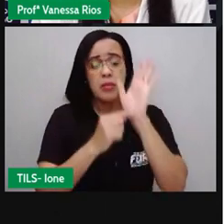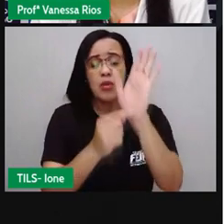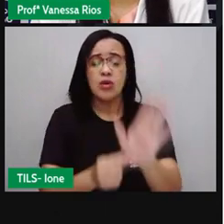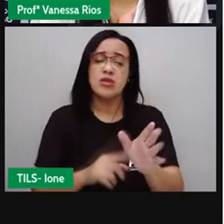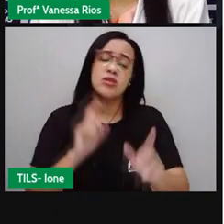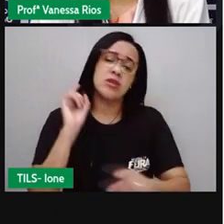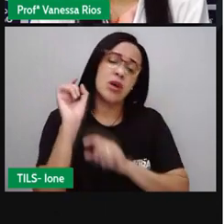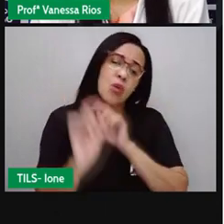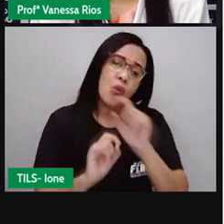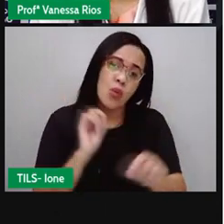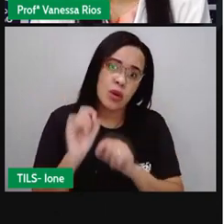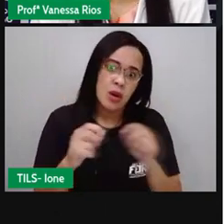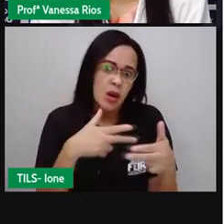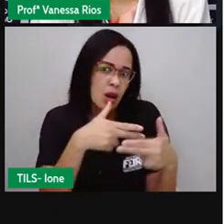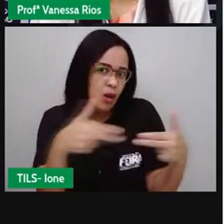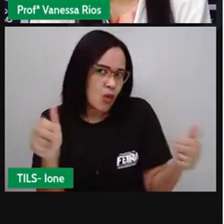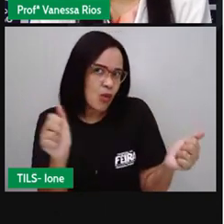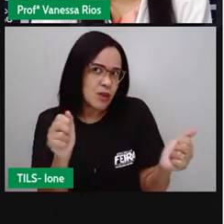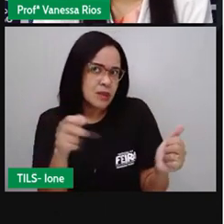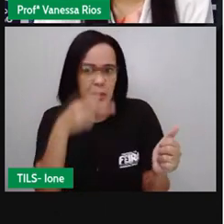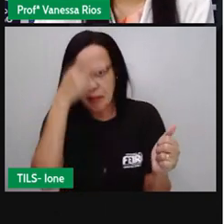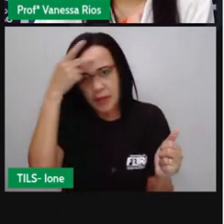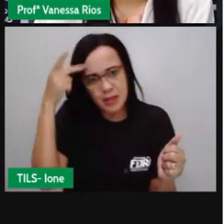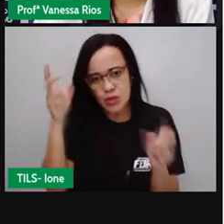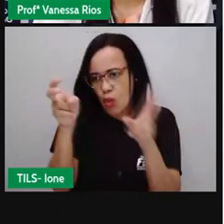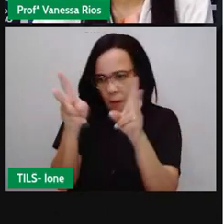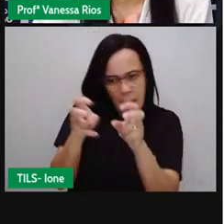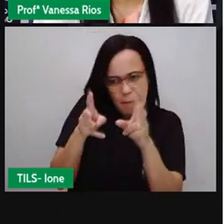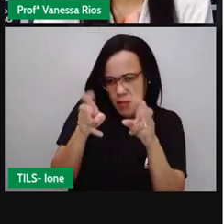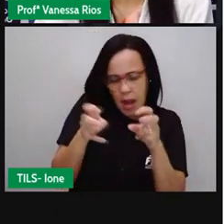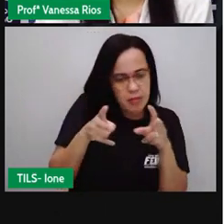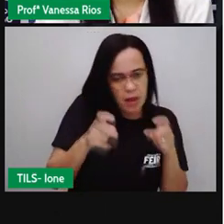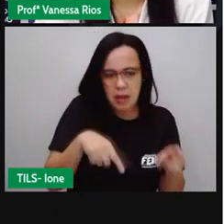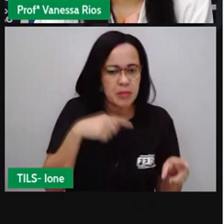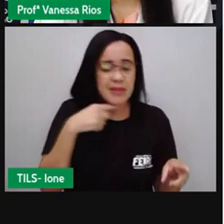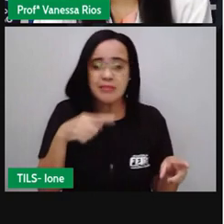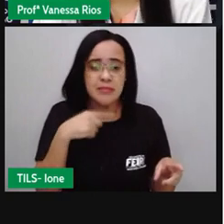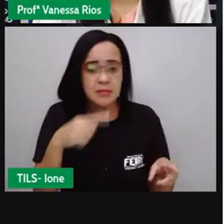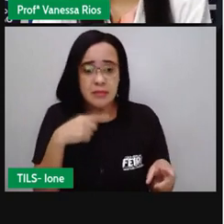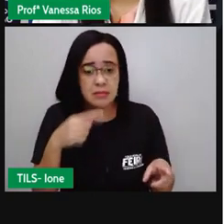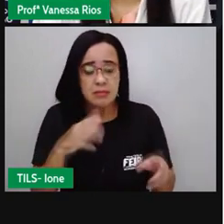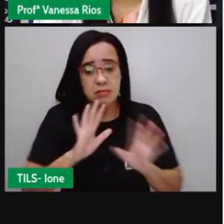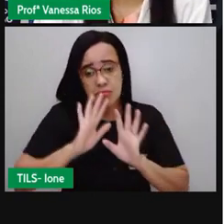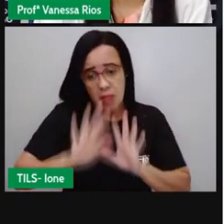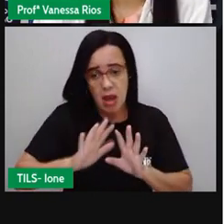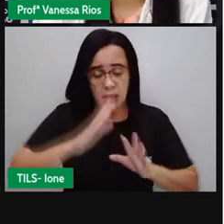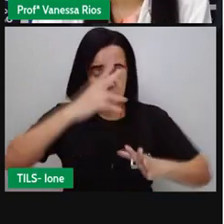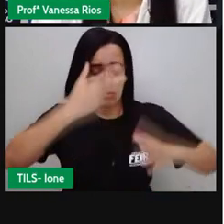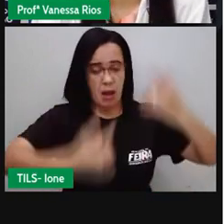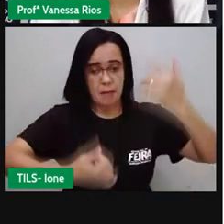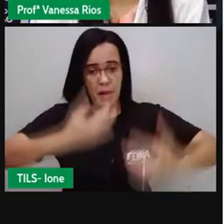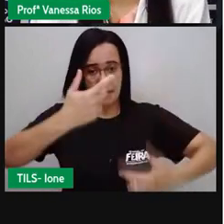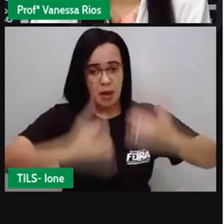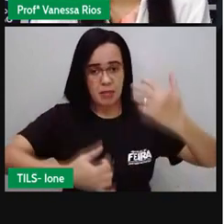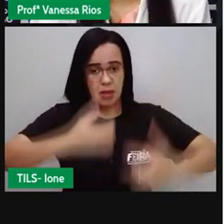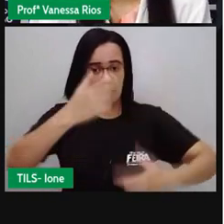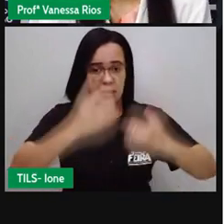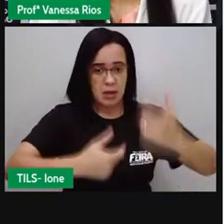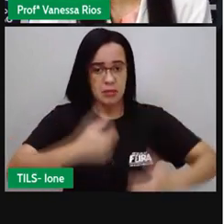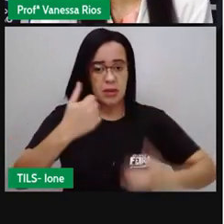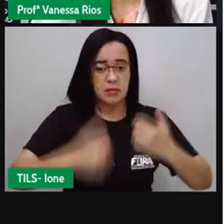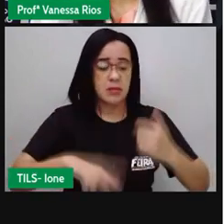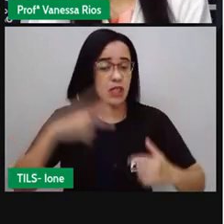imperceptível. Então, além de narrar, né, um fato acontecido, uma história acontecida,